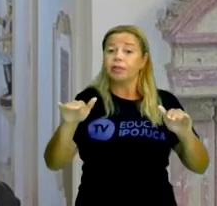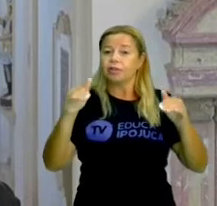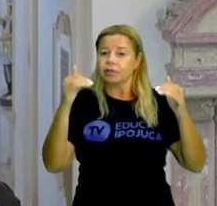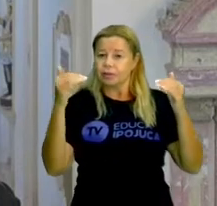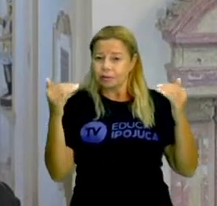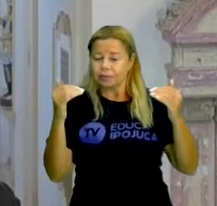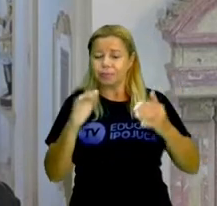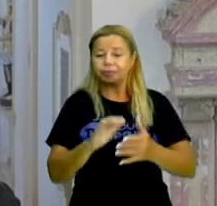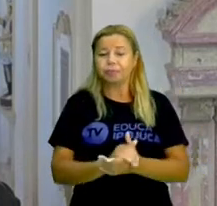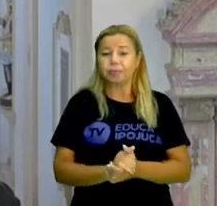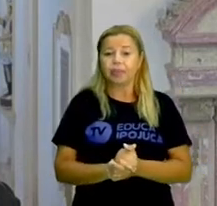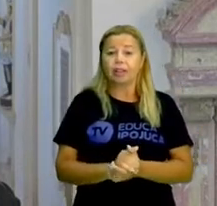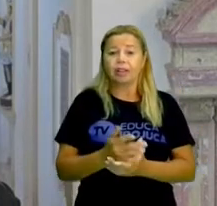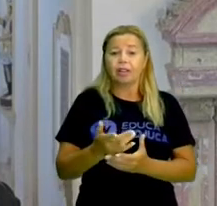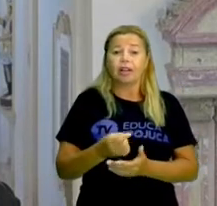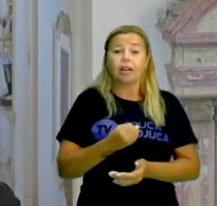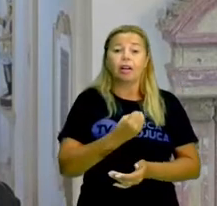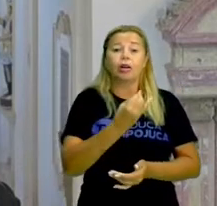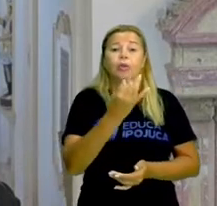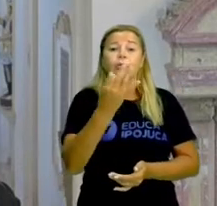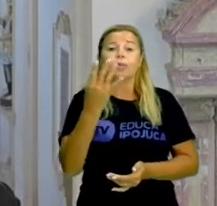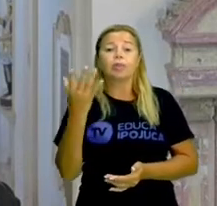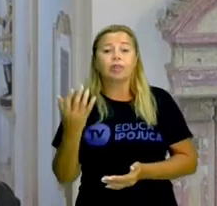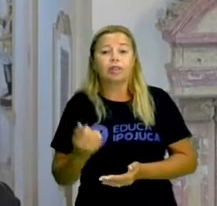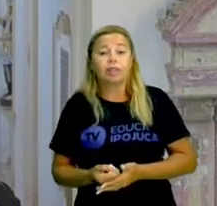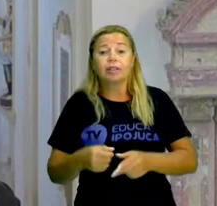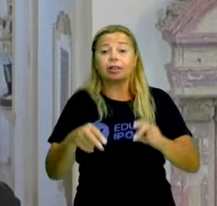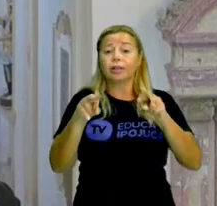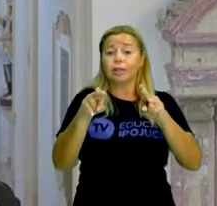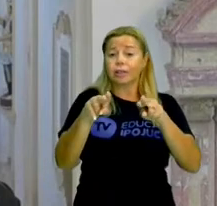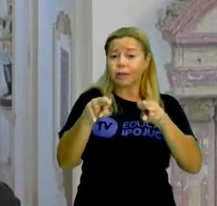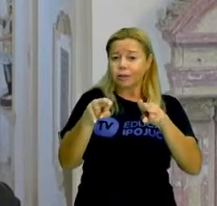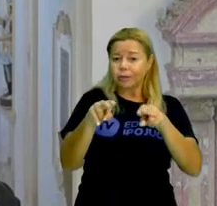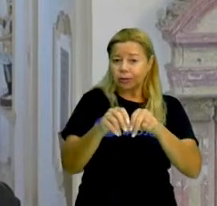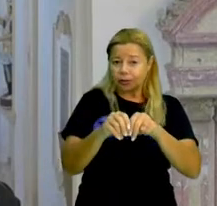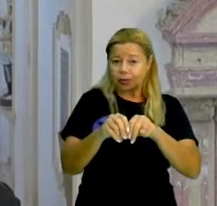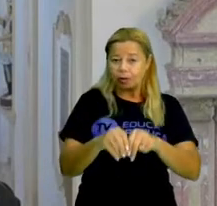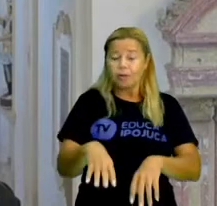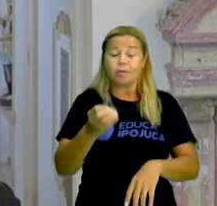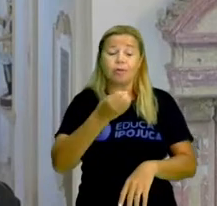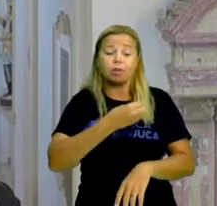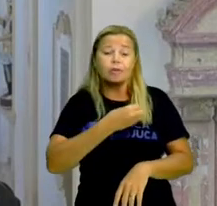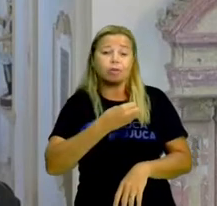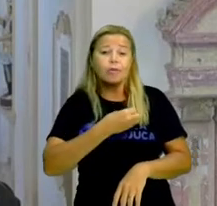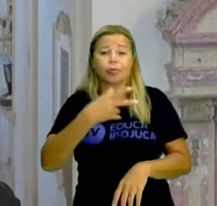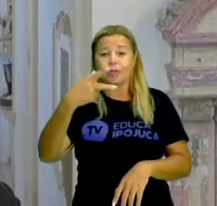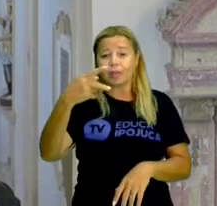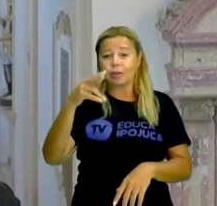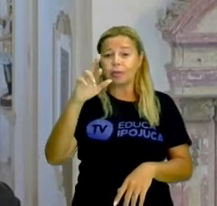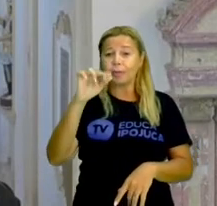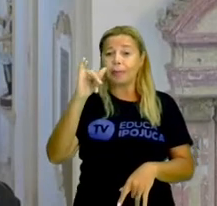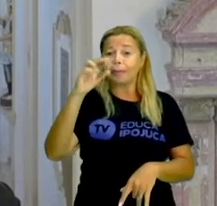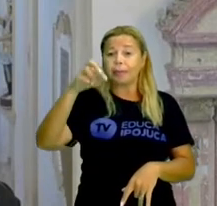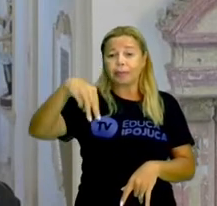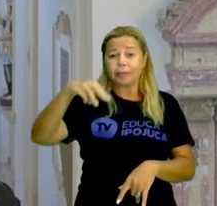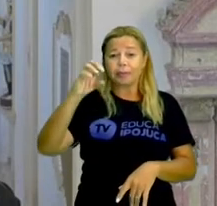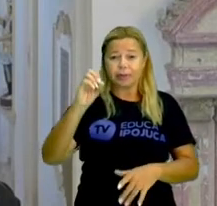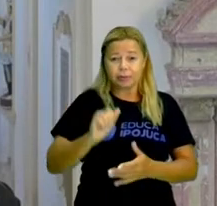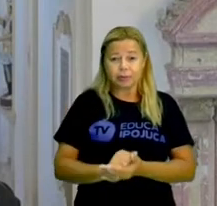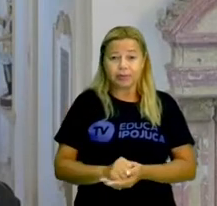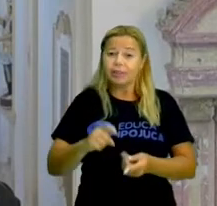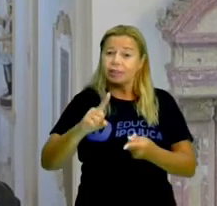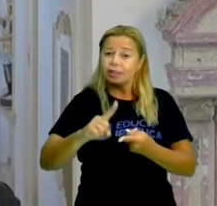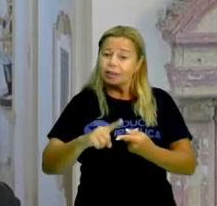quantidade é igual ao primeiro número primo, que também é ímpar. Primeiro número